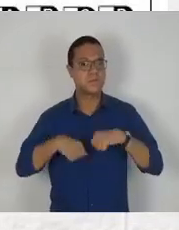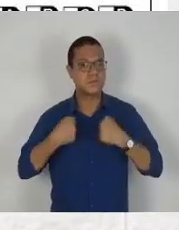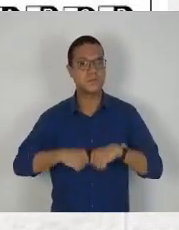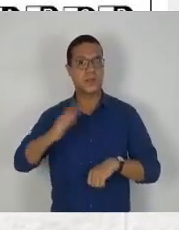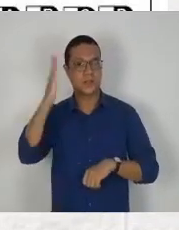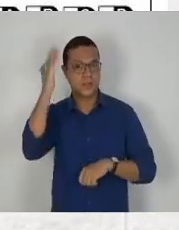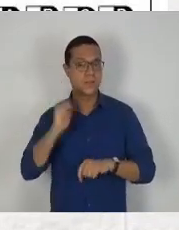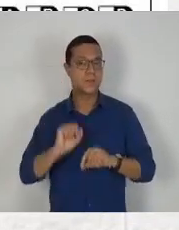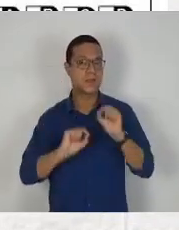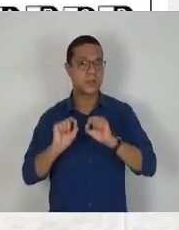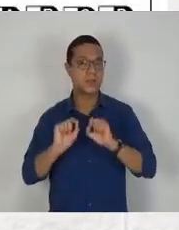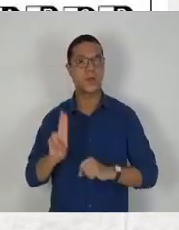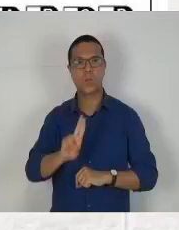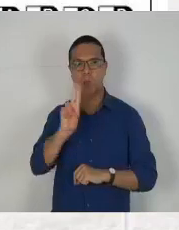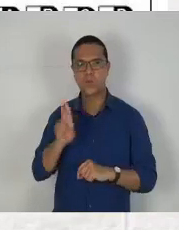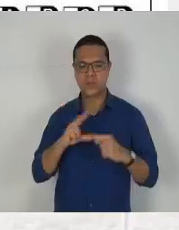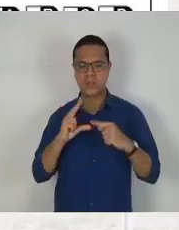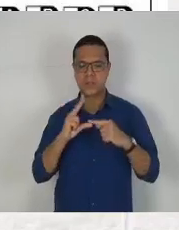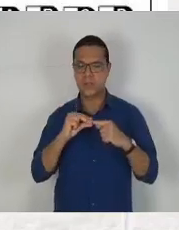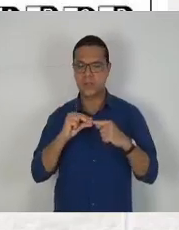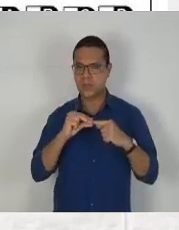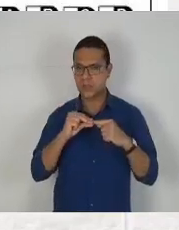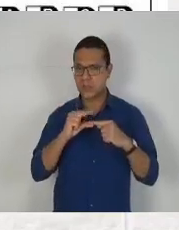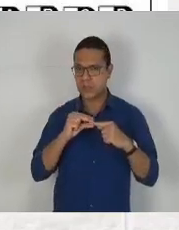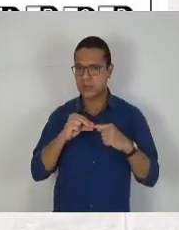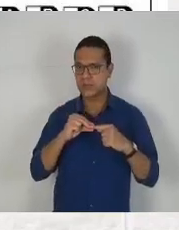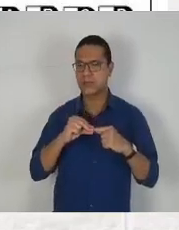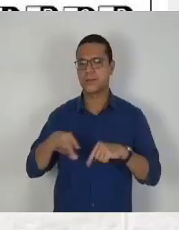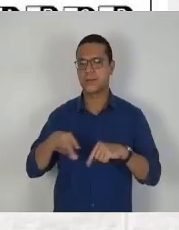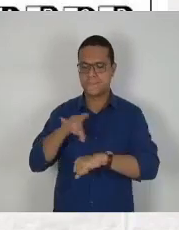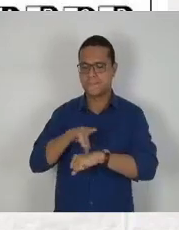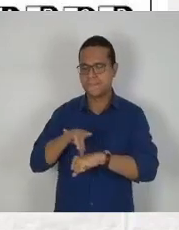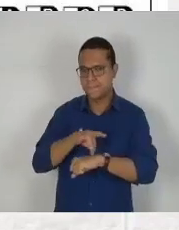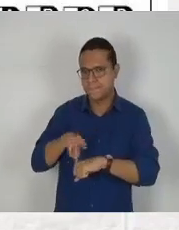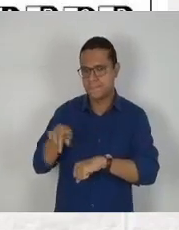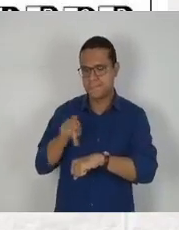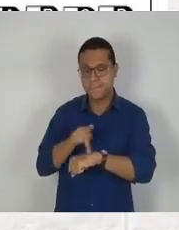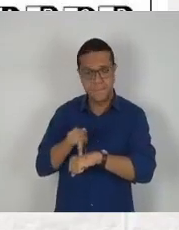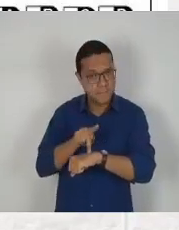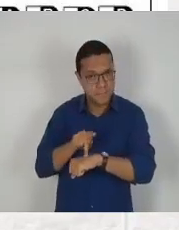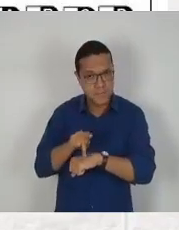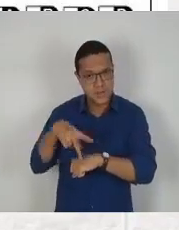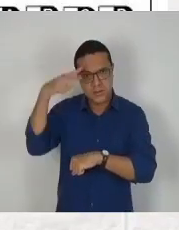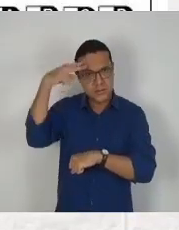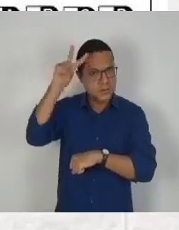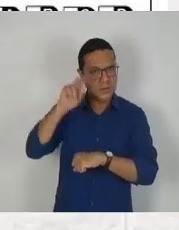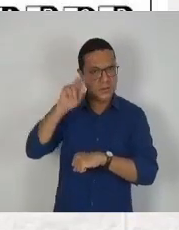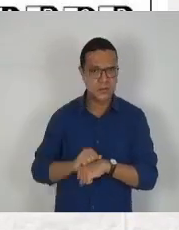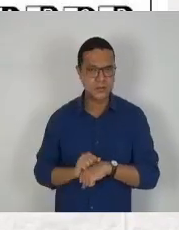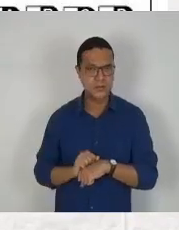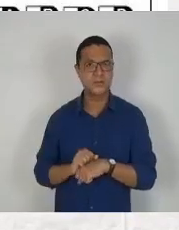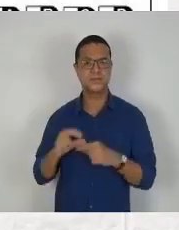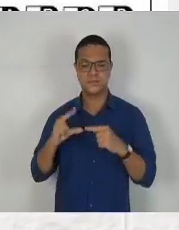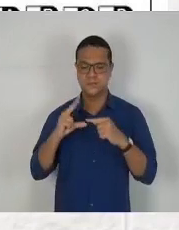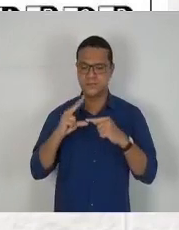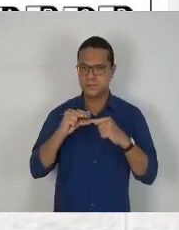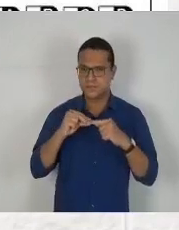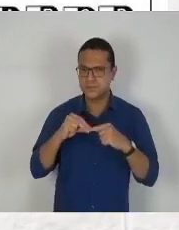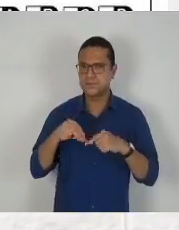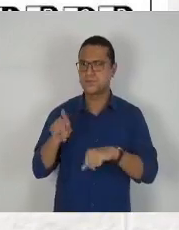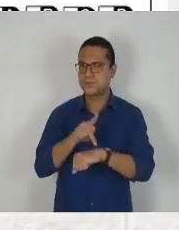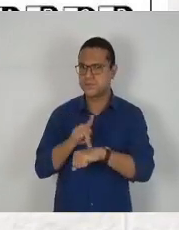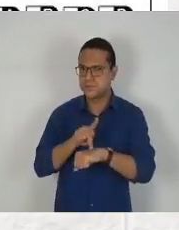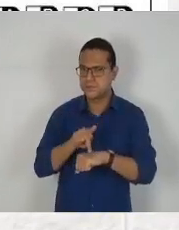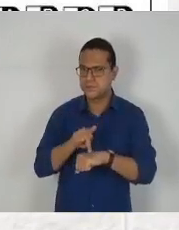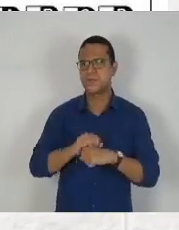devemos saber que temos que utilizar uma caneta de tinta preta. Lembre que você tem que levar uma caneta